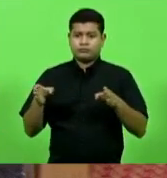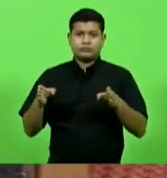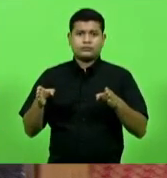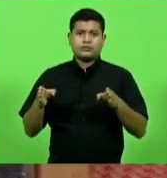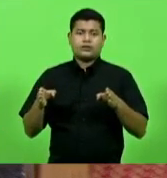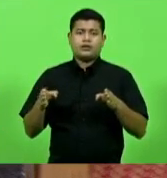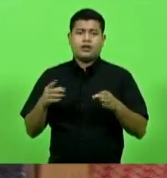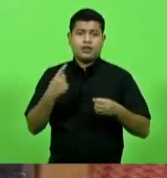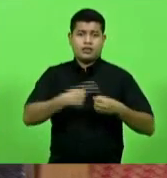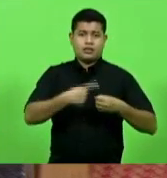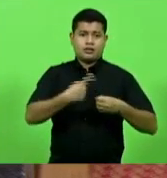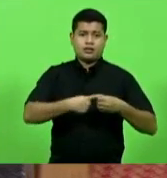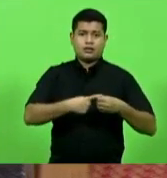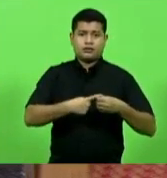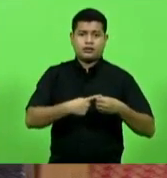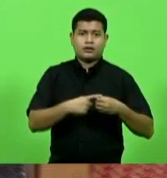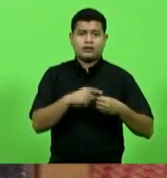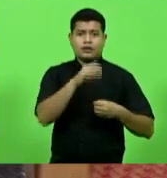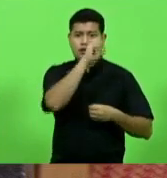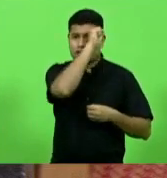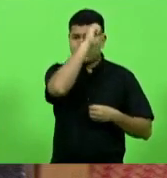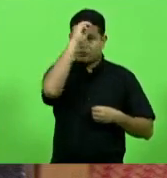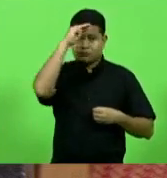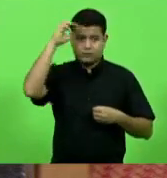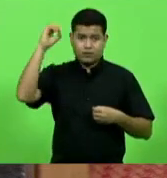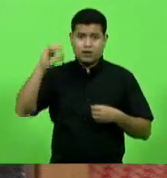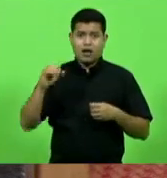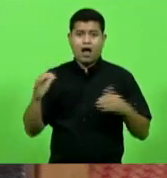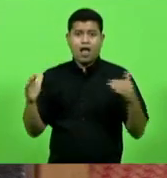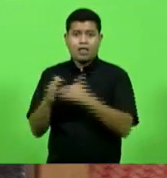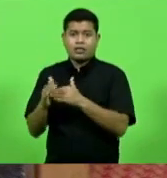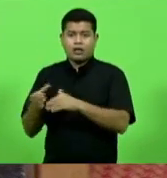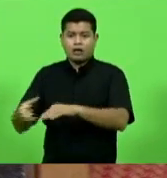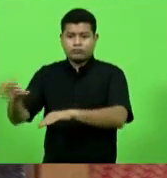municípios de São Miguel do Oeste e Unísio Serqueira